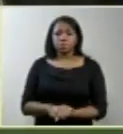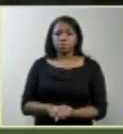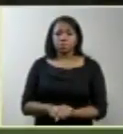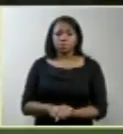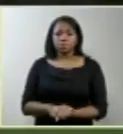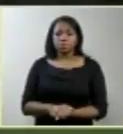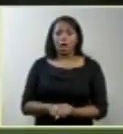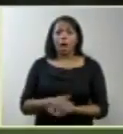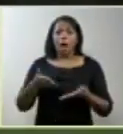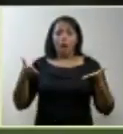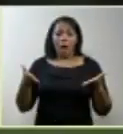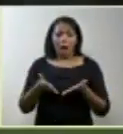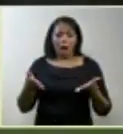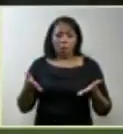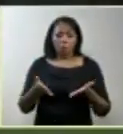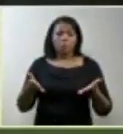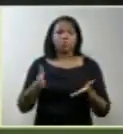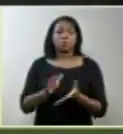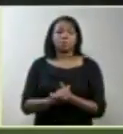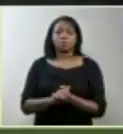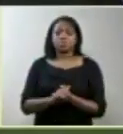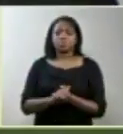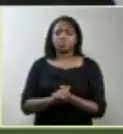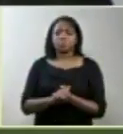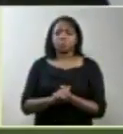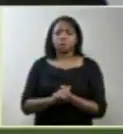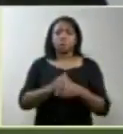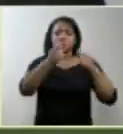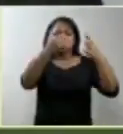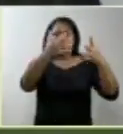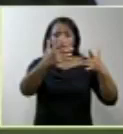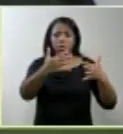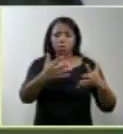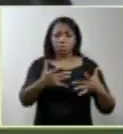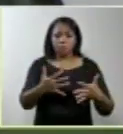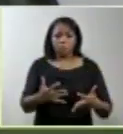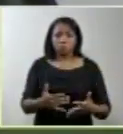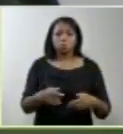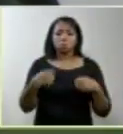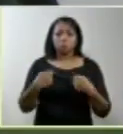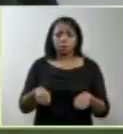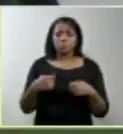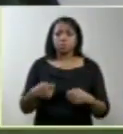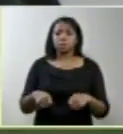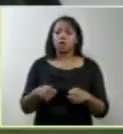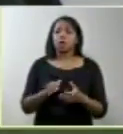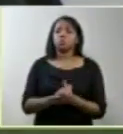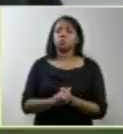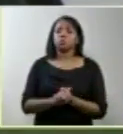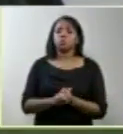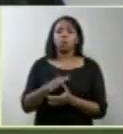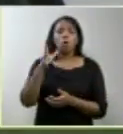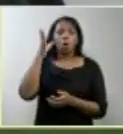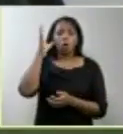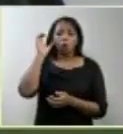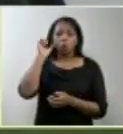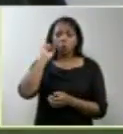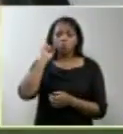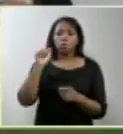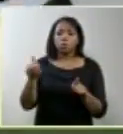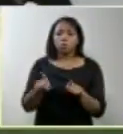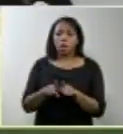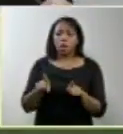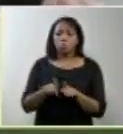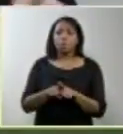Passamos agora aos esclarecimentos, se necessários, ouvindo em primeiro lugar o